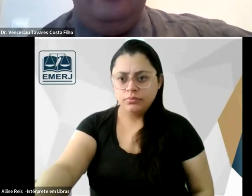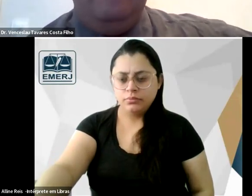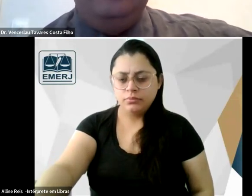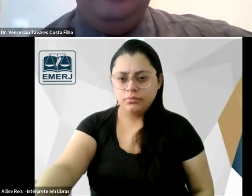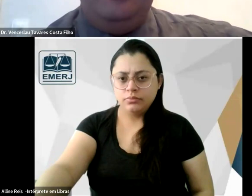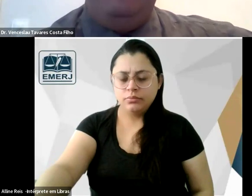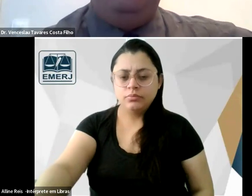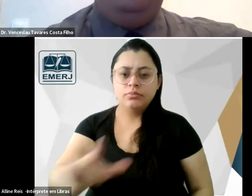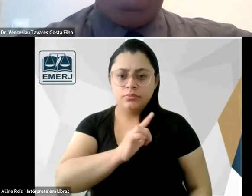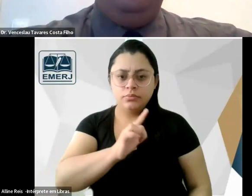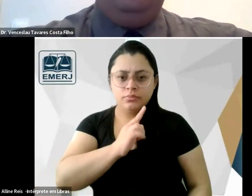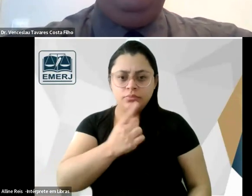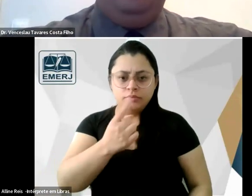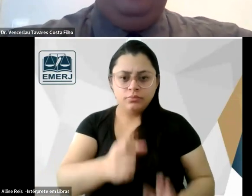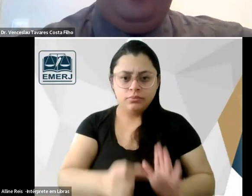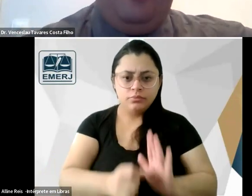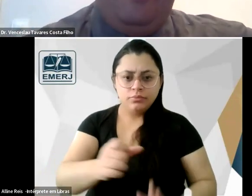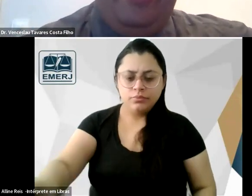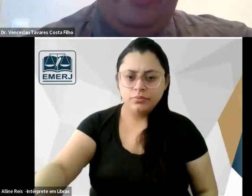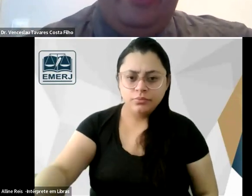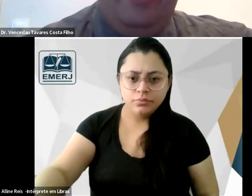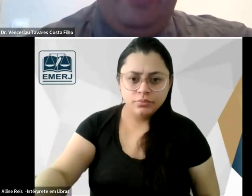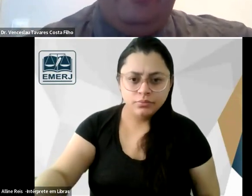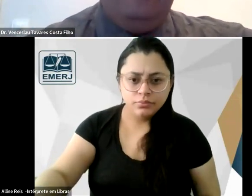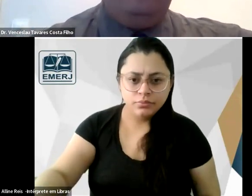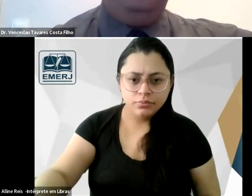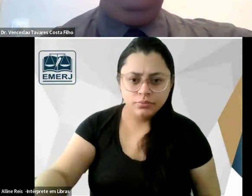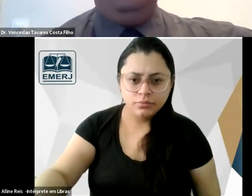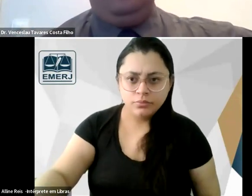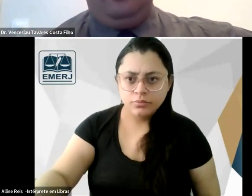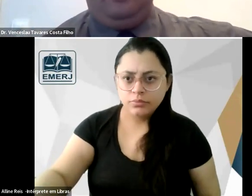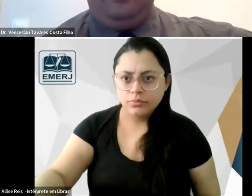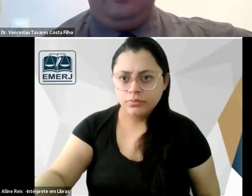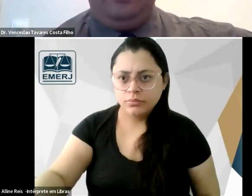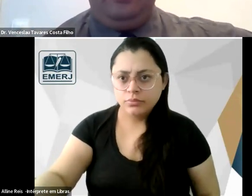e vai ser a primeira mulher a ter uma clínica médica em Pernambuco